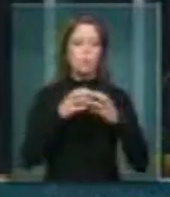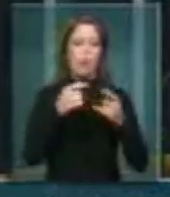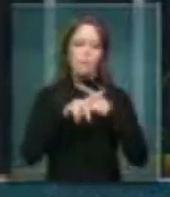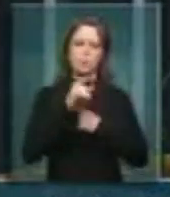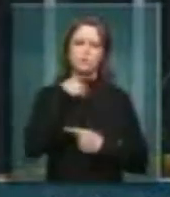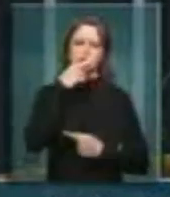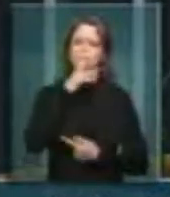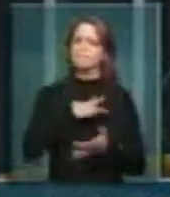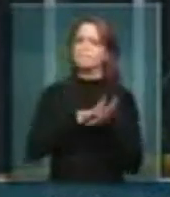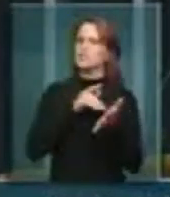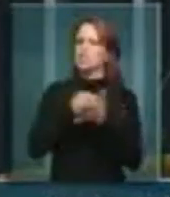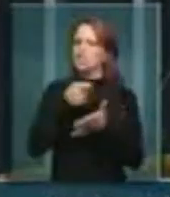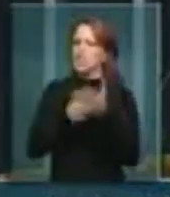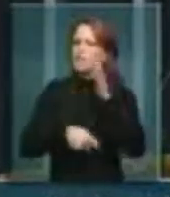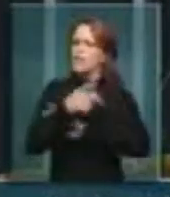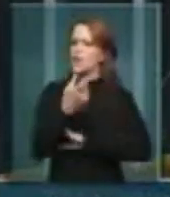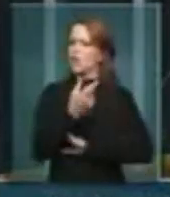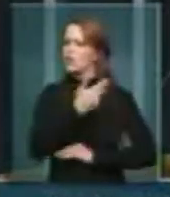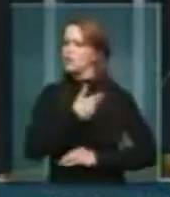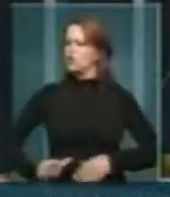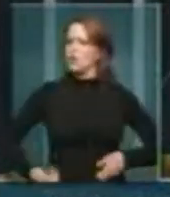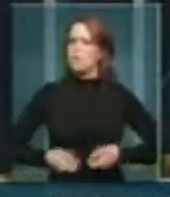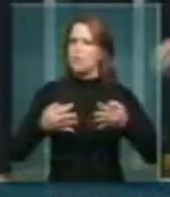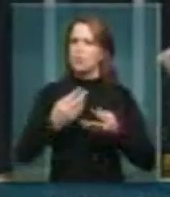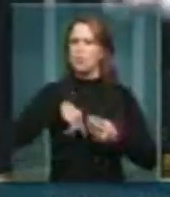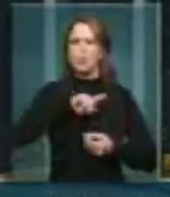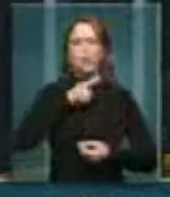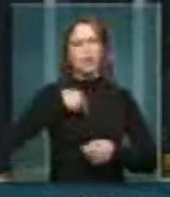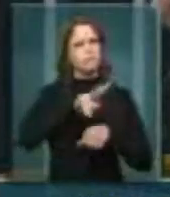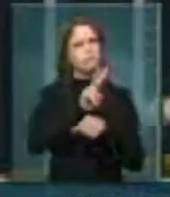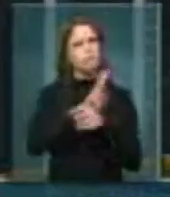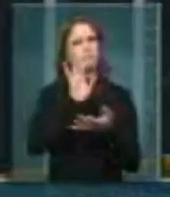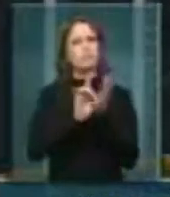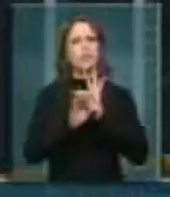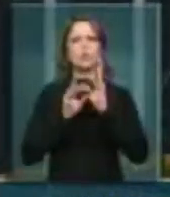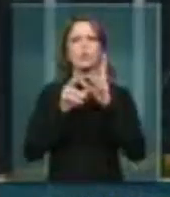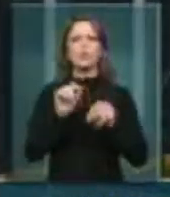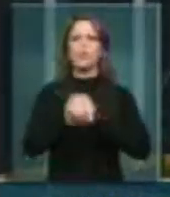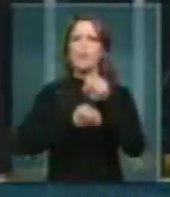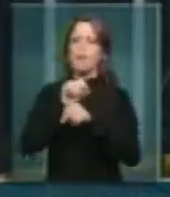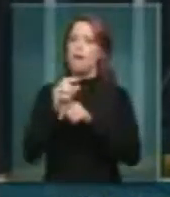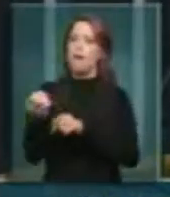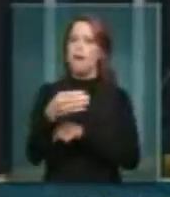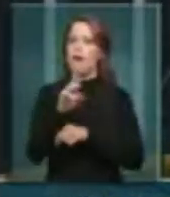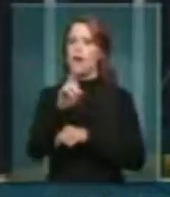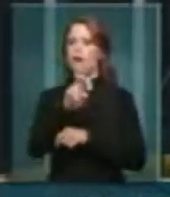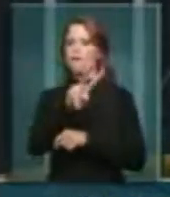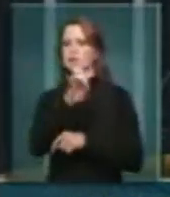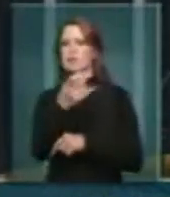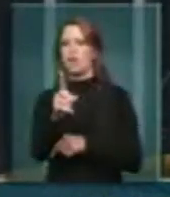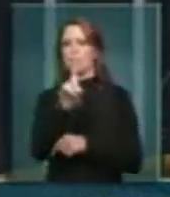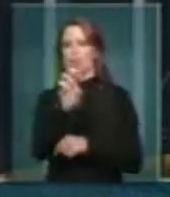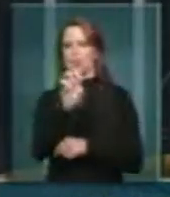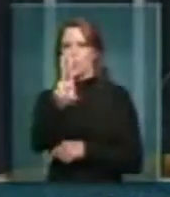dever de defender os cofres públicos, ponderamos e defendemos que esta renovação da DRU se dê